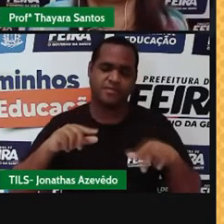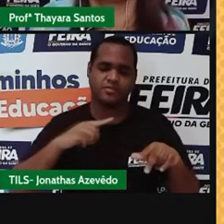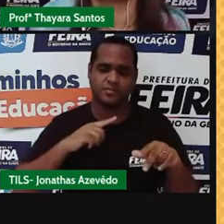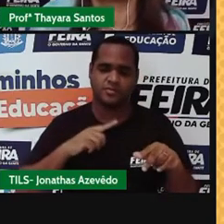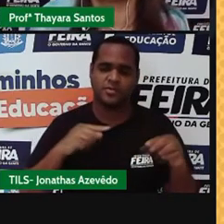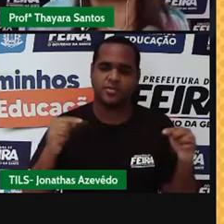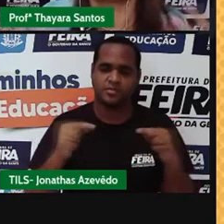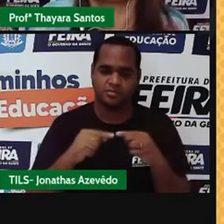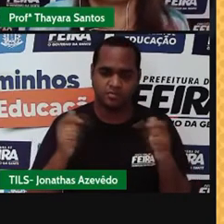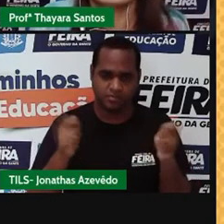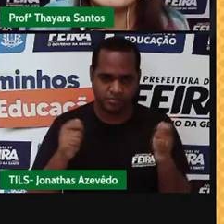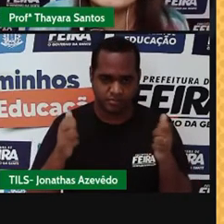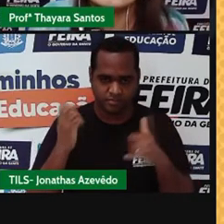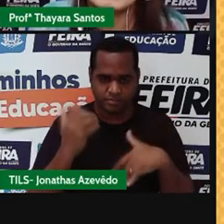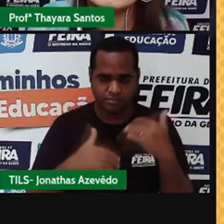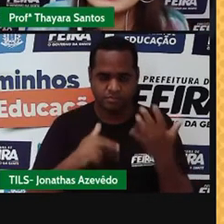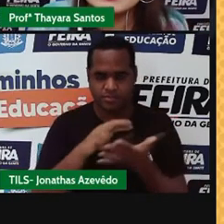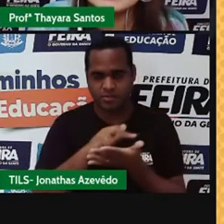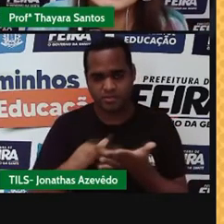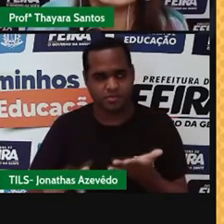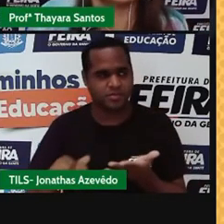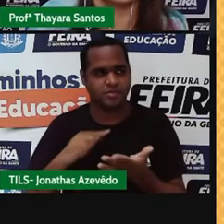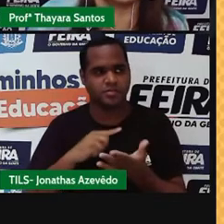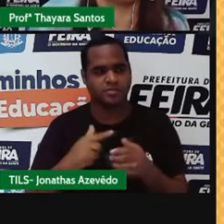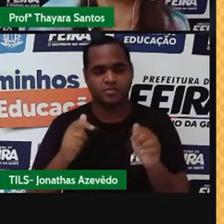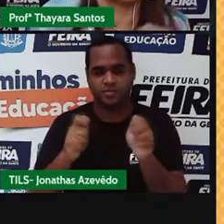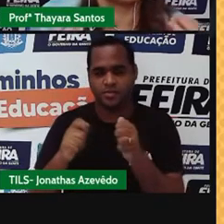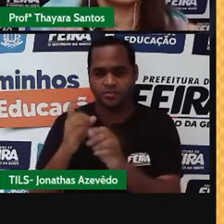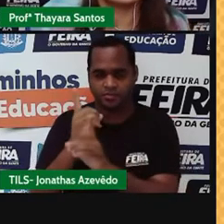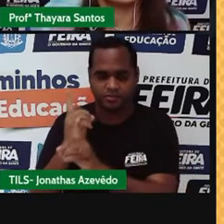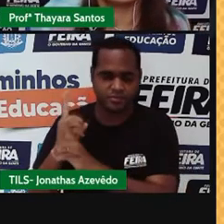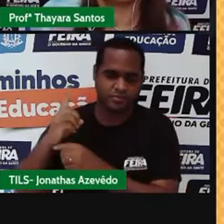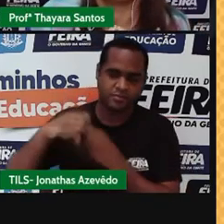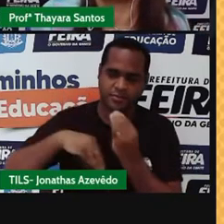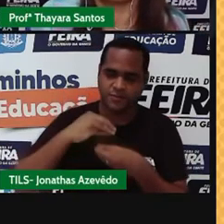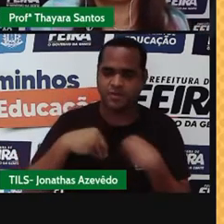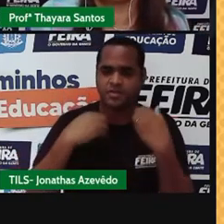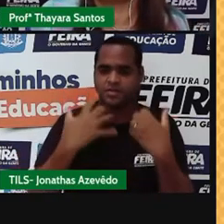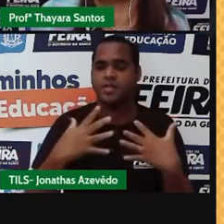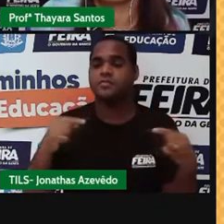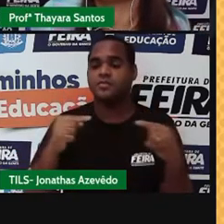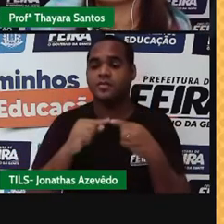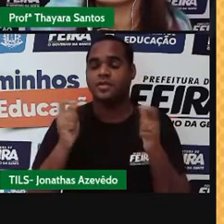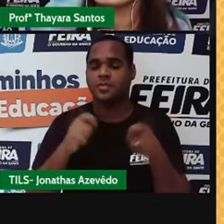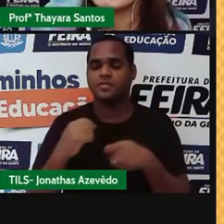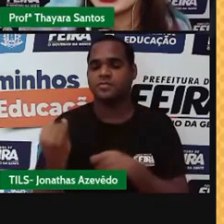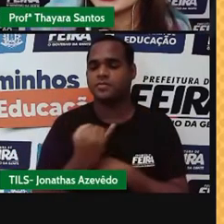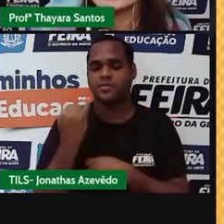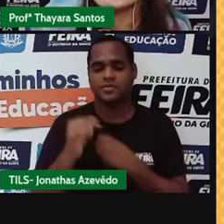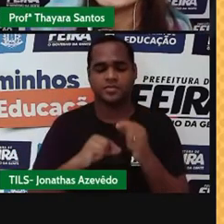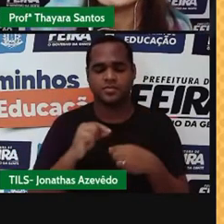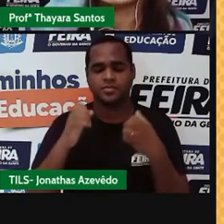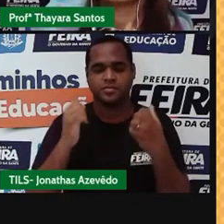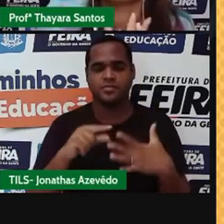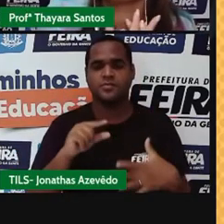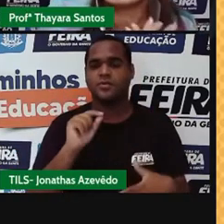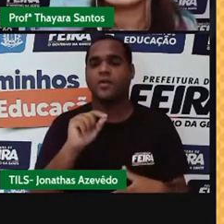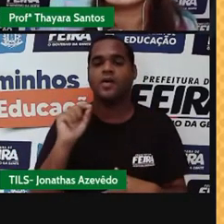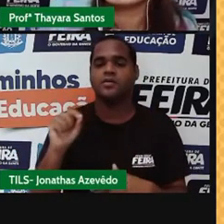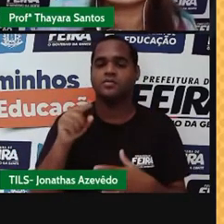todas essas substâncias misturadas. Então, por isso que é tão importante a gente